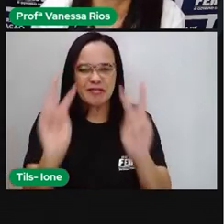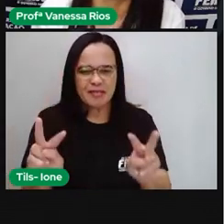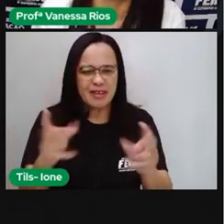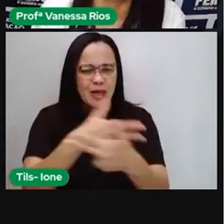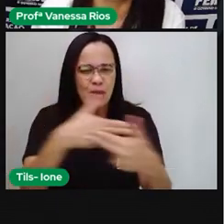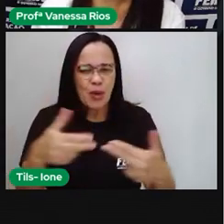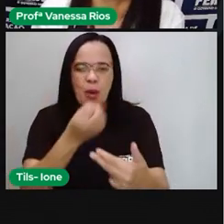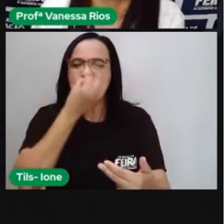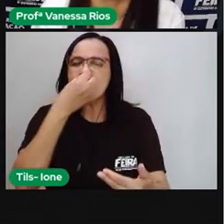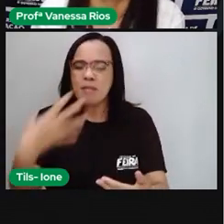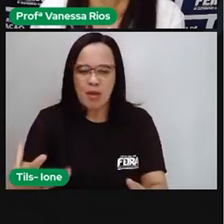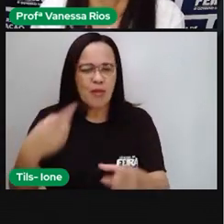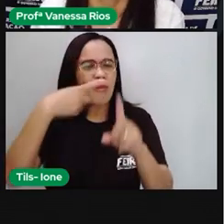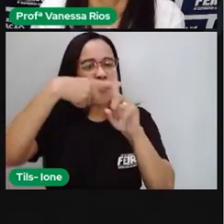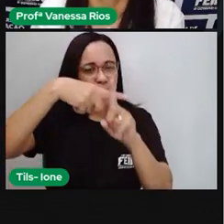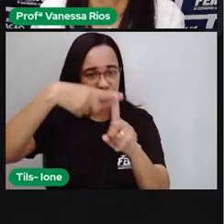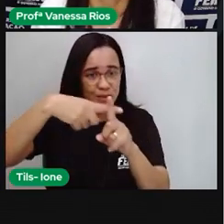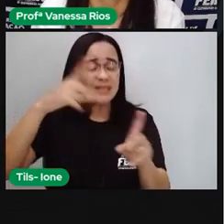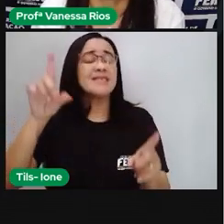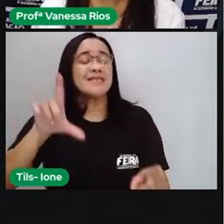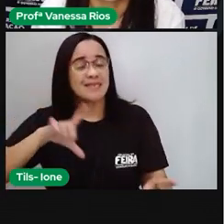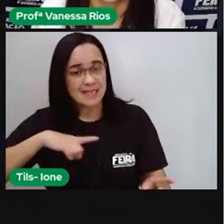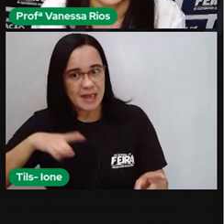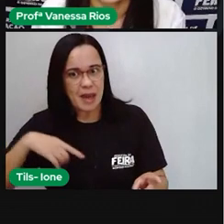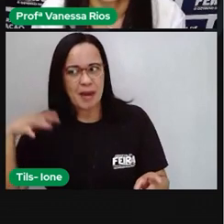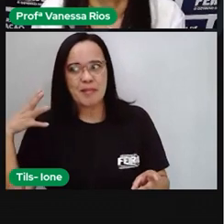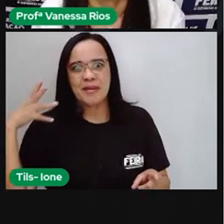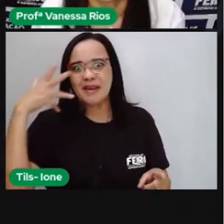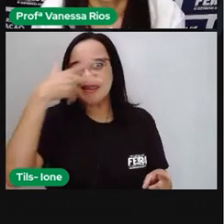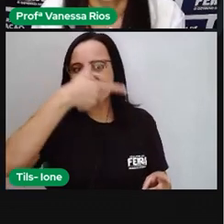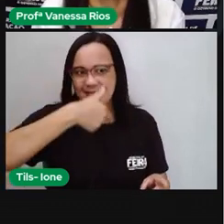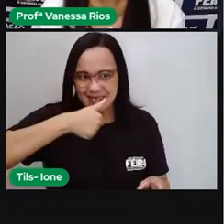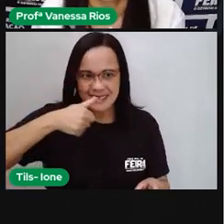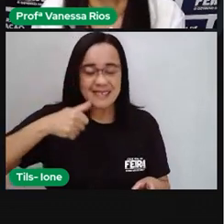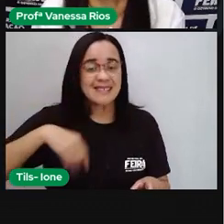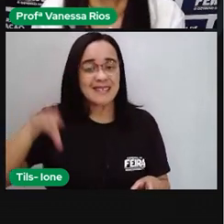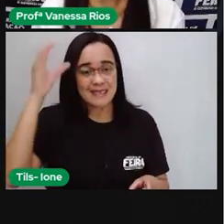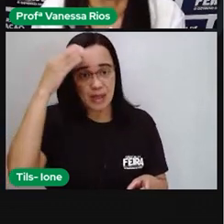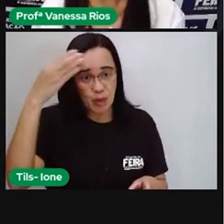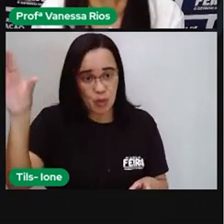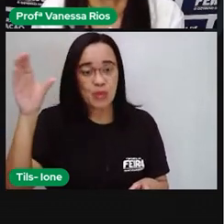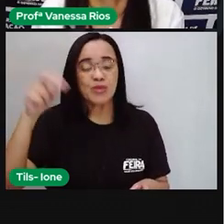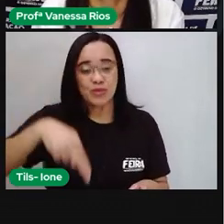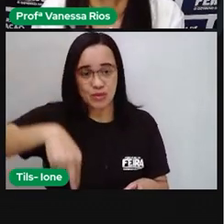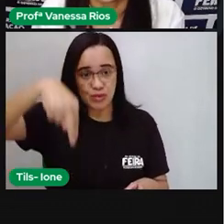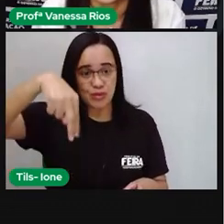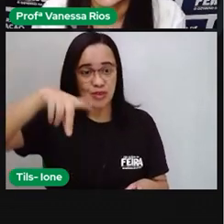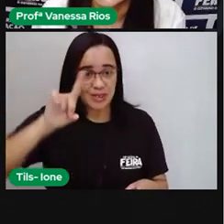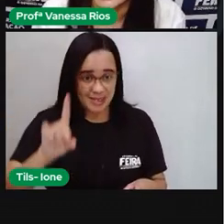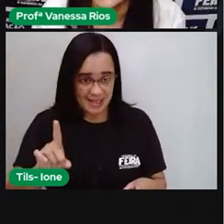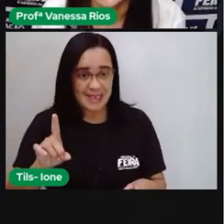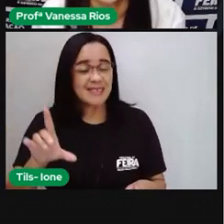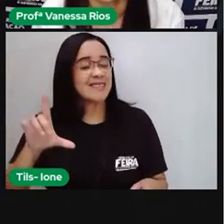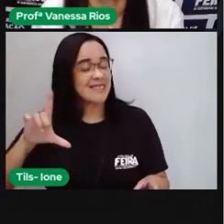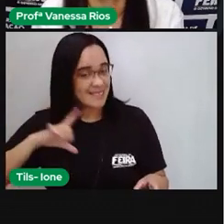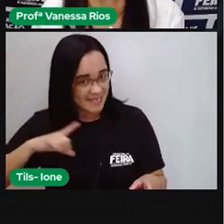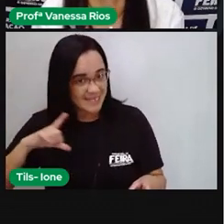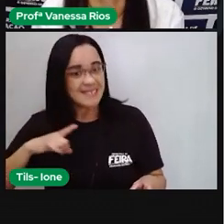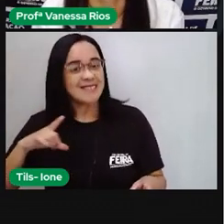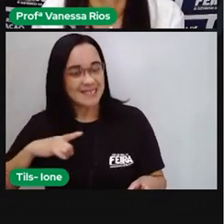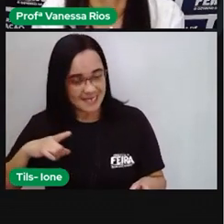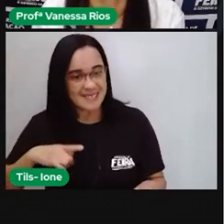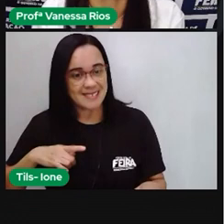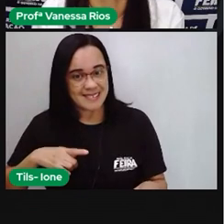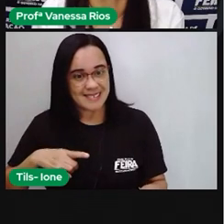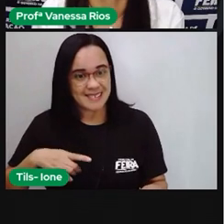positivas, né? O tanto de beleza que essa cultura aí, ela traz, a cultura nordestina traz para a